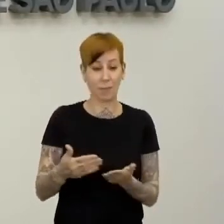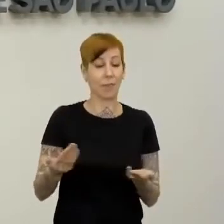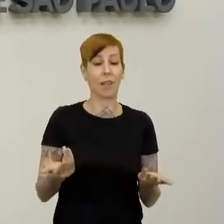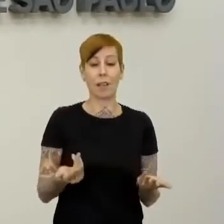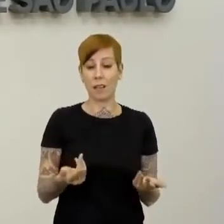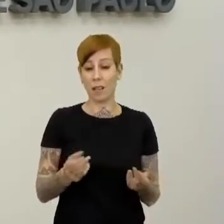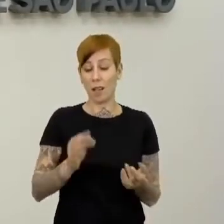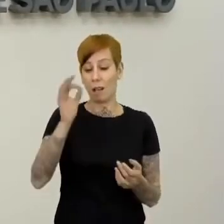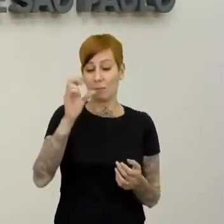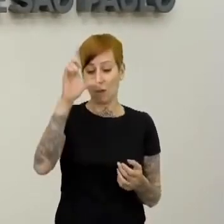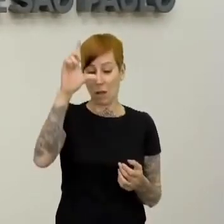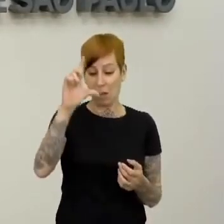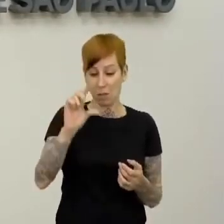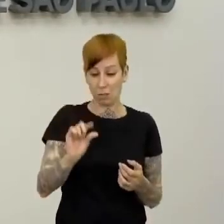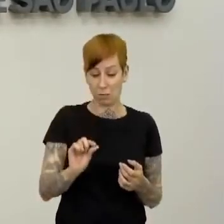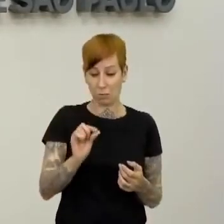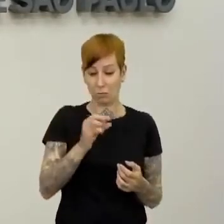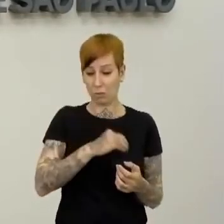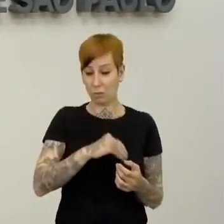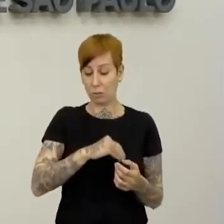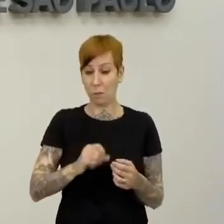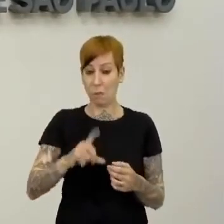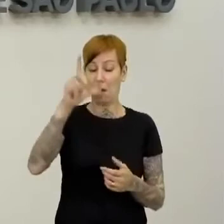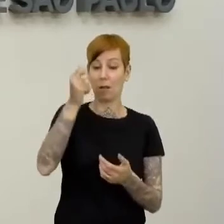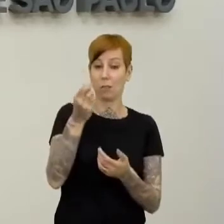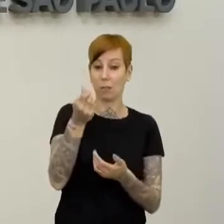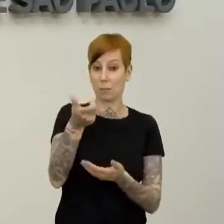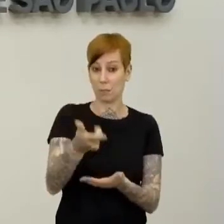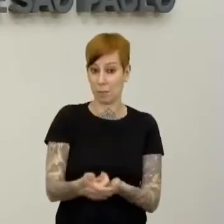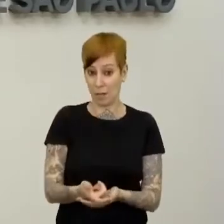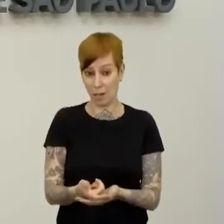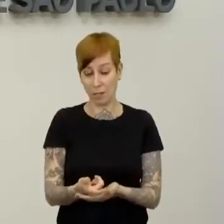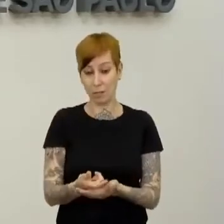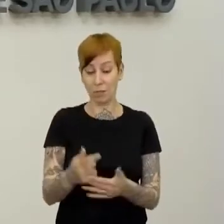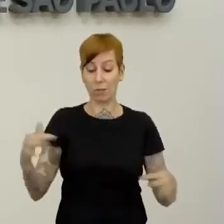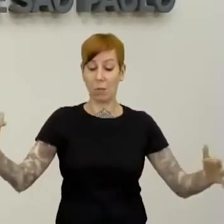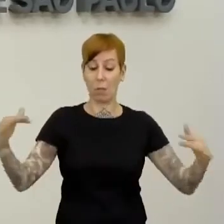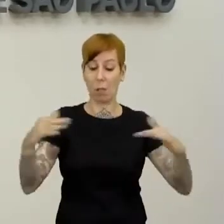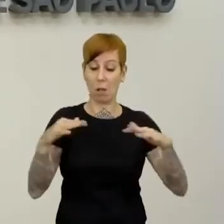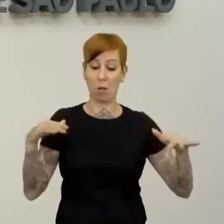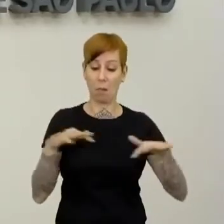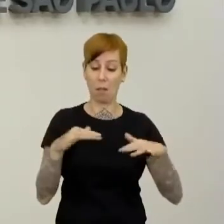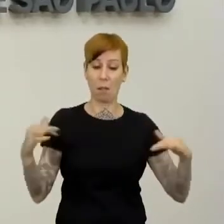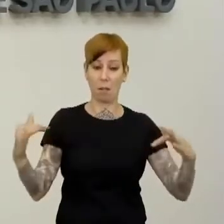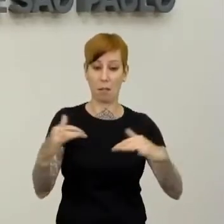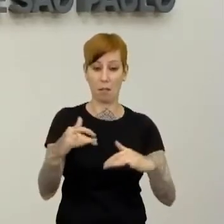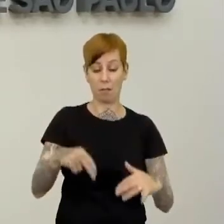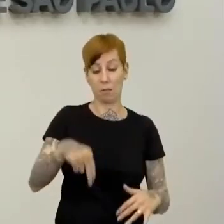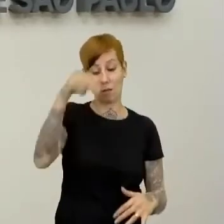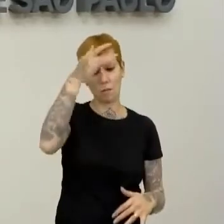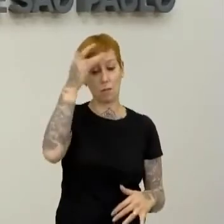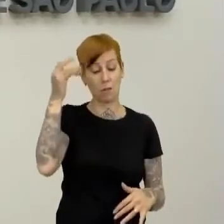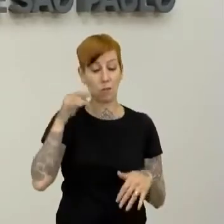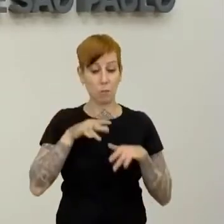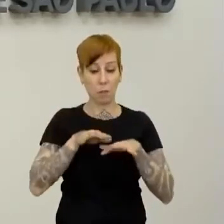pessoas começam a migrar. Elas vêm para o Sudeste, a gente tem uma migração para o Centro-Oeste. E essa tirinha, ela faz também,